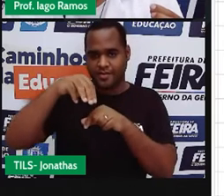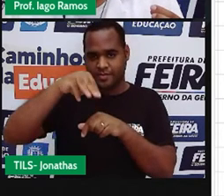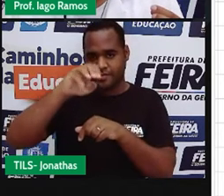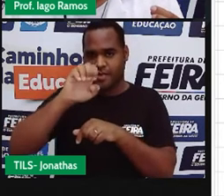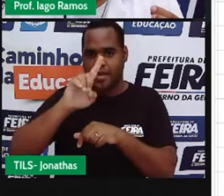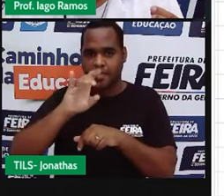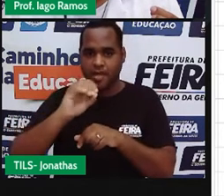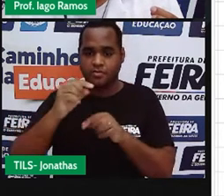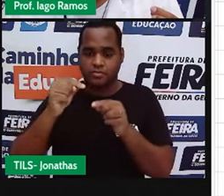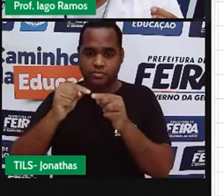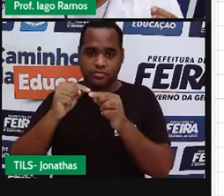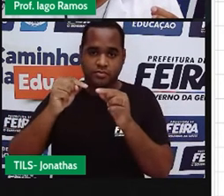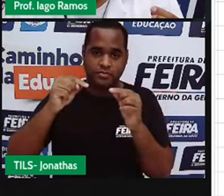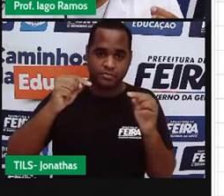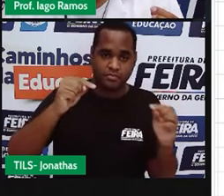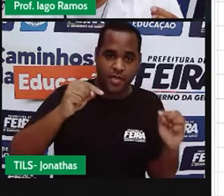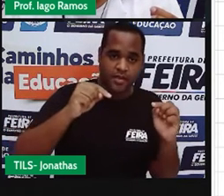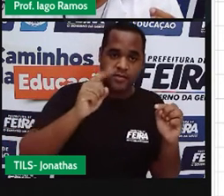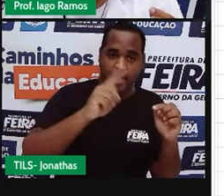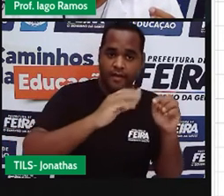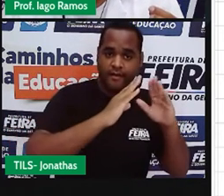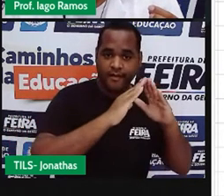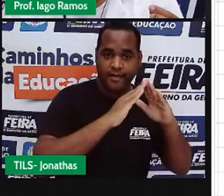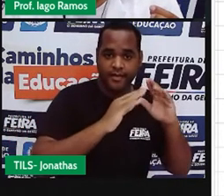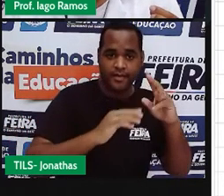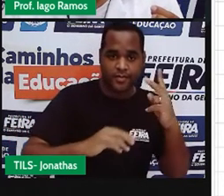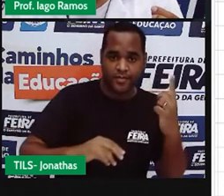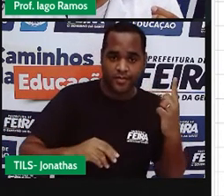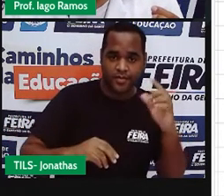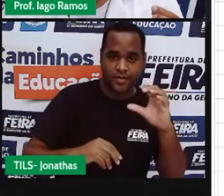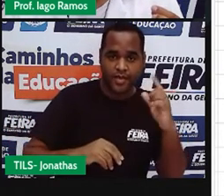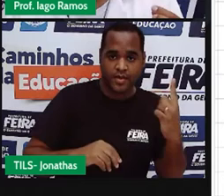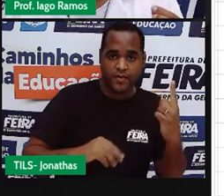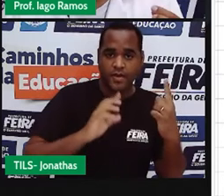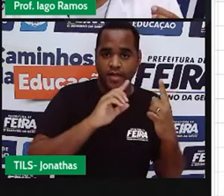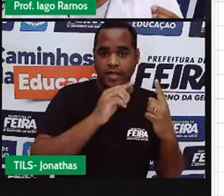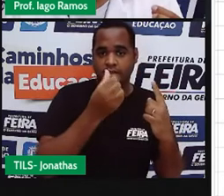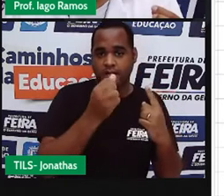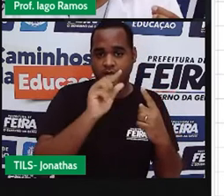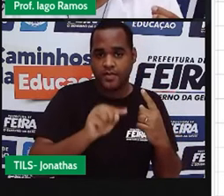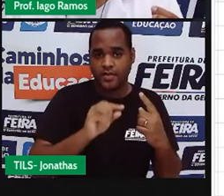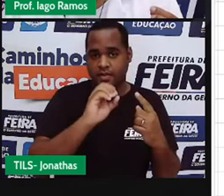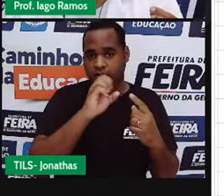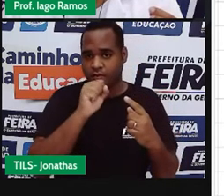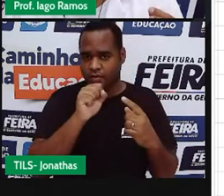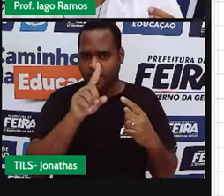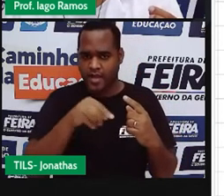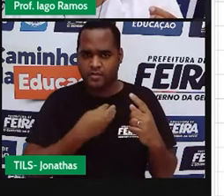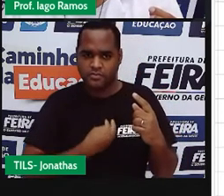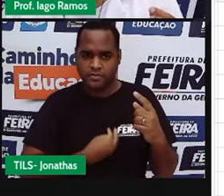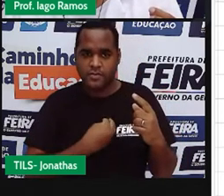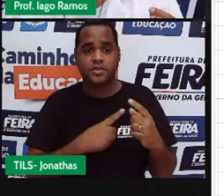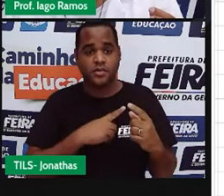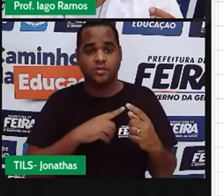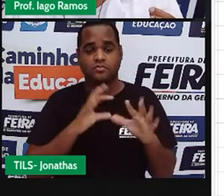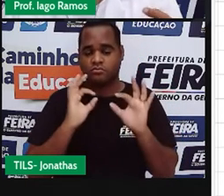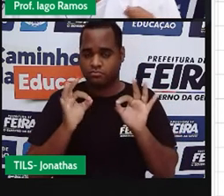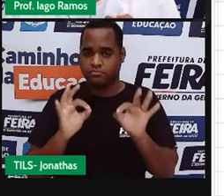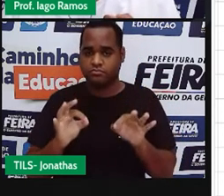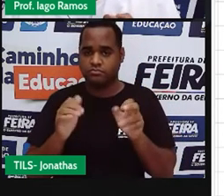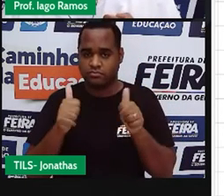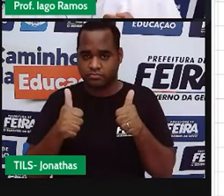a distância dele até essa casa é 6,08. Foi isso que o senhor disse? Exatamente.